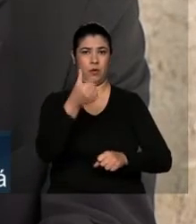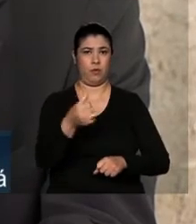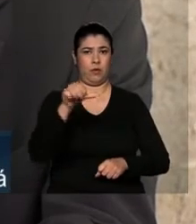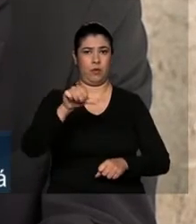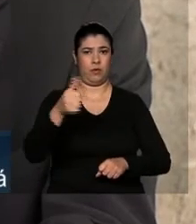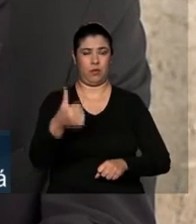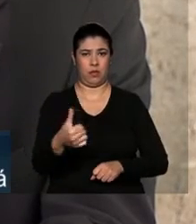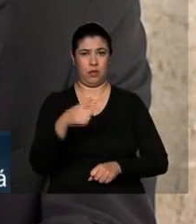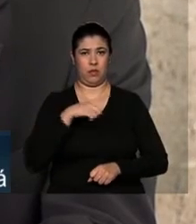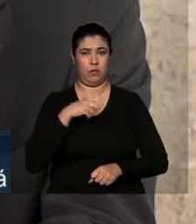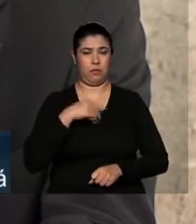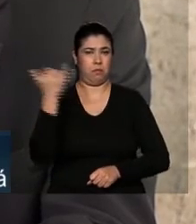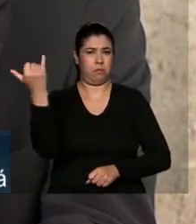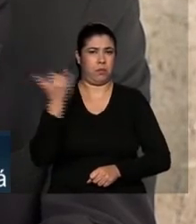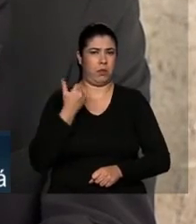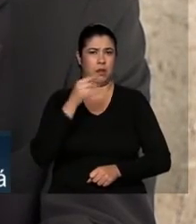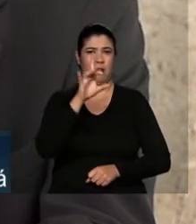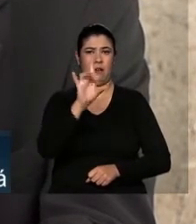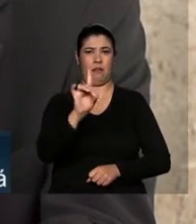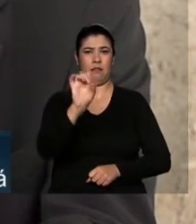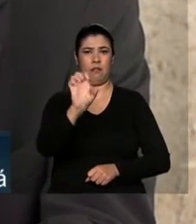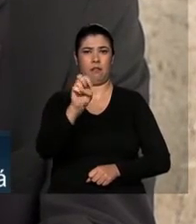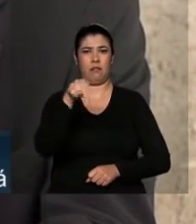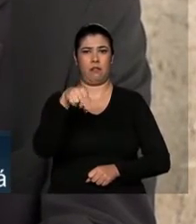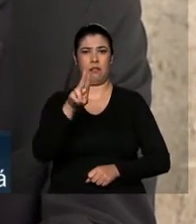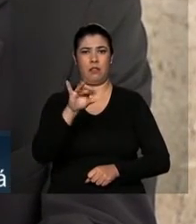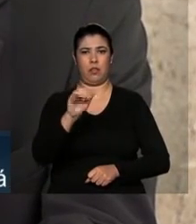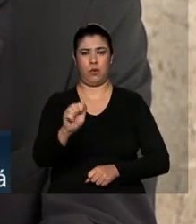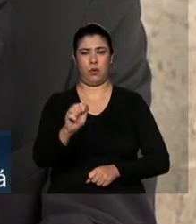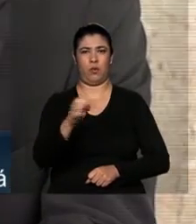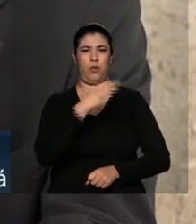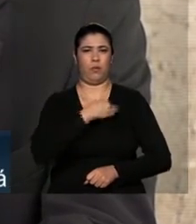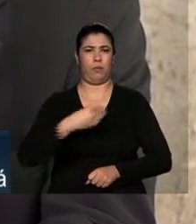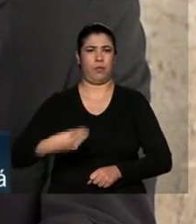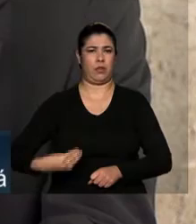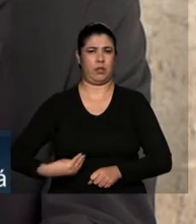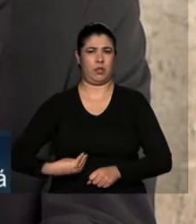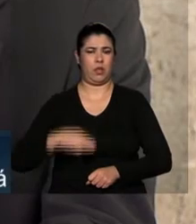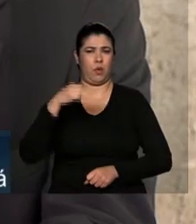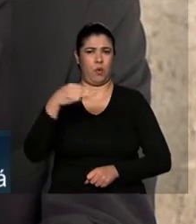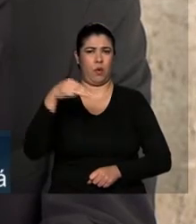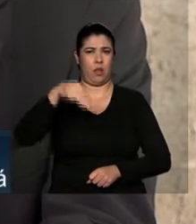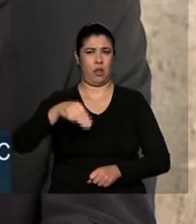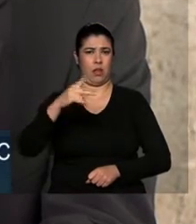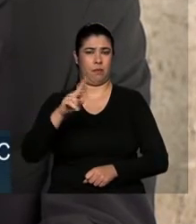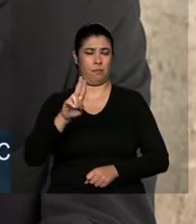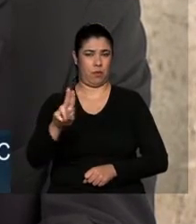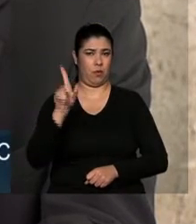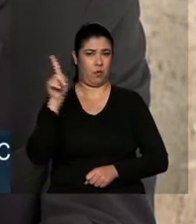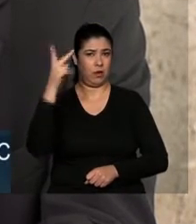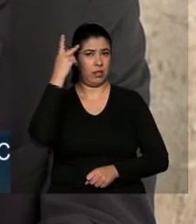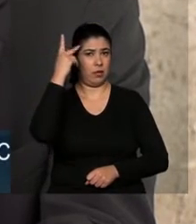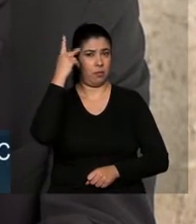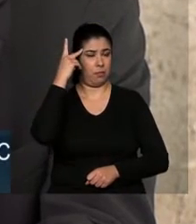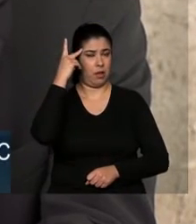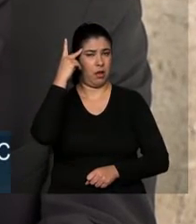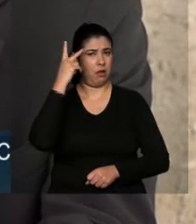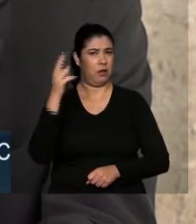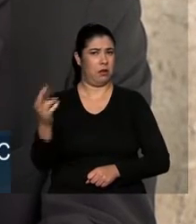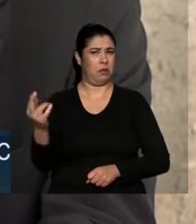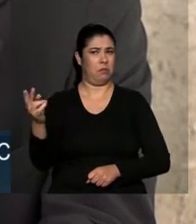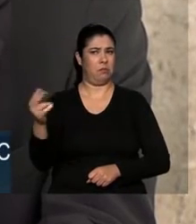recebi uma denúncia do Ministério Público do Estado de São Paulo, no sentido de que havia, naquele estado,